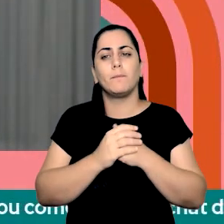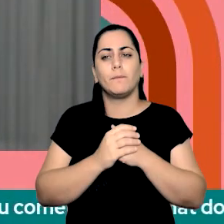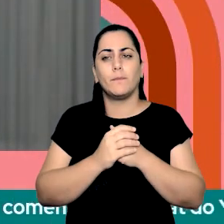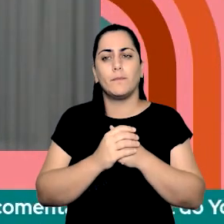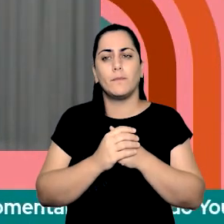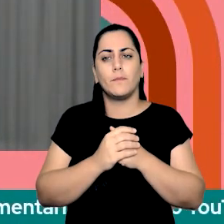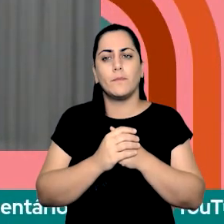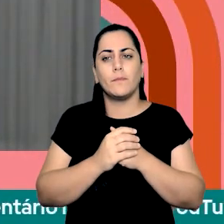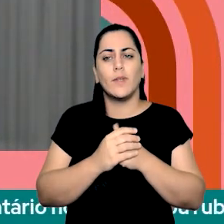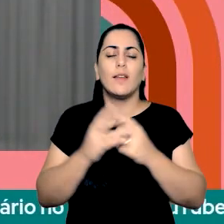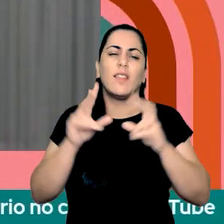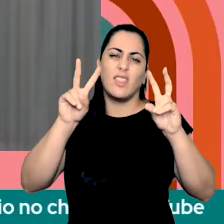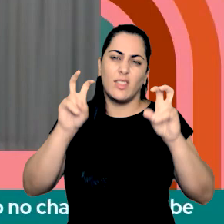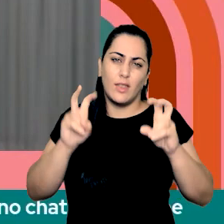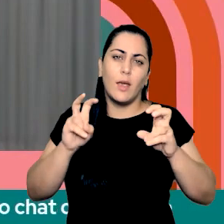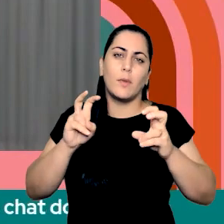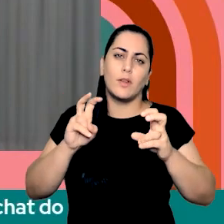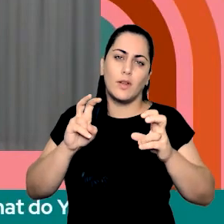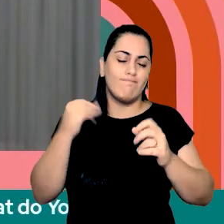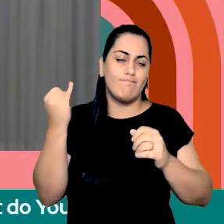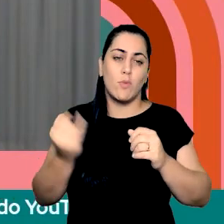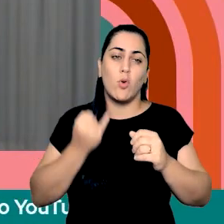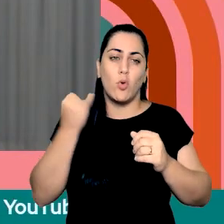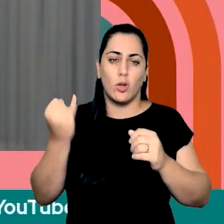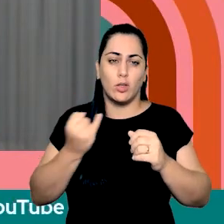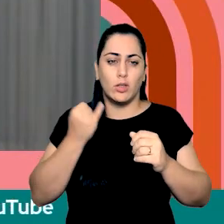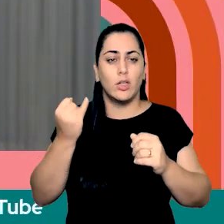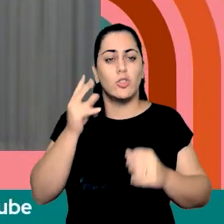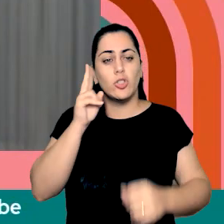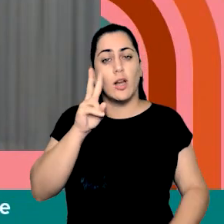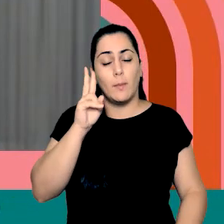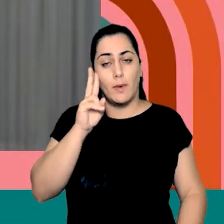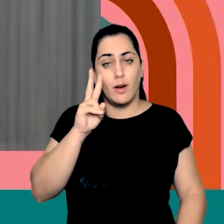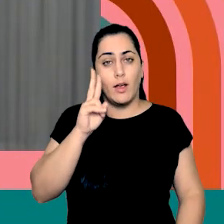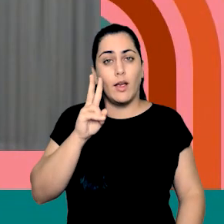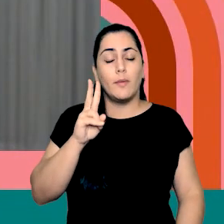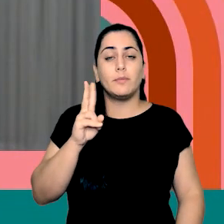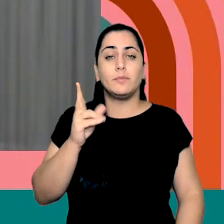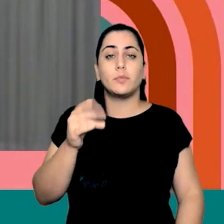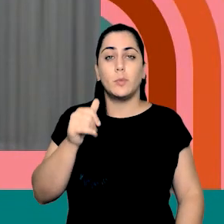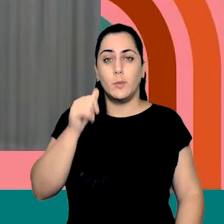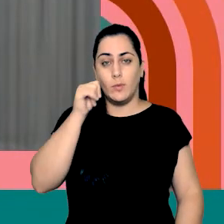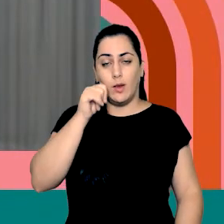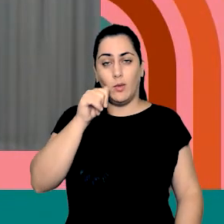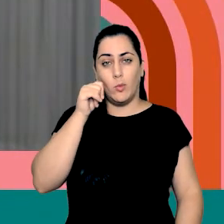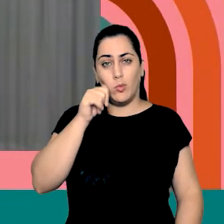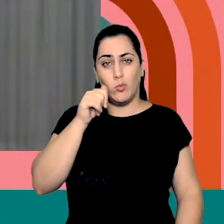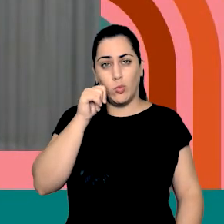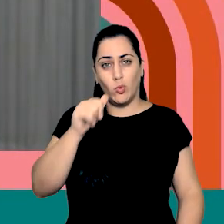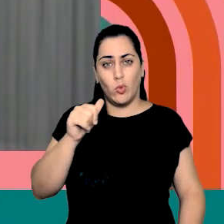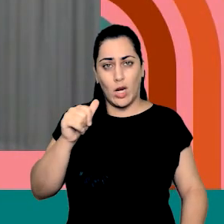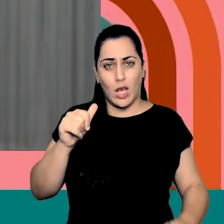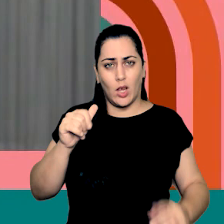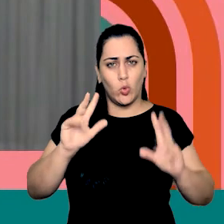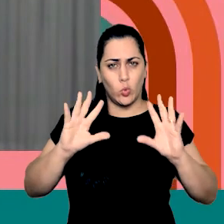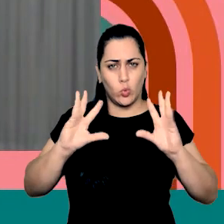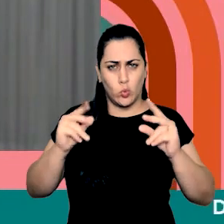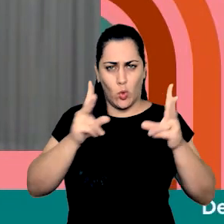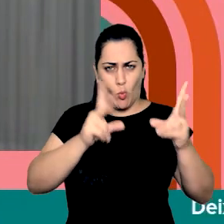como nosso tema é amplo, e é muito importante a gente lembrar que as mulheres não são iguais.